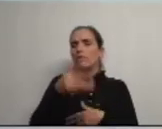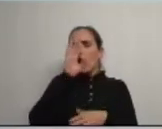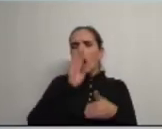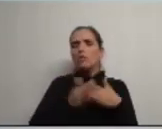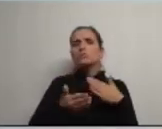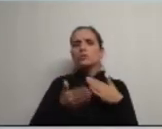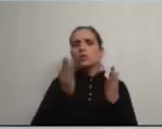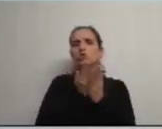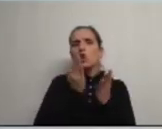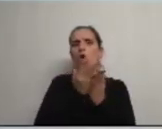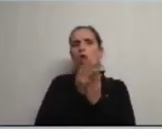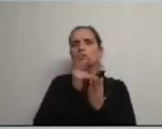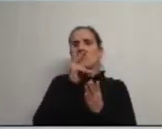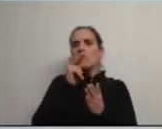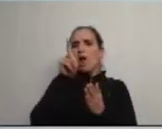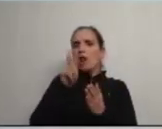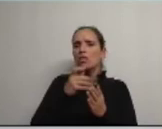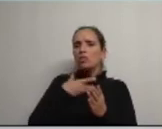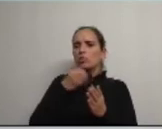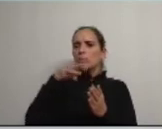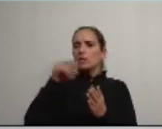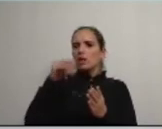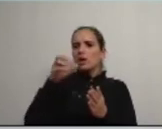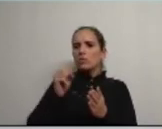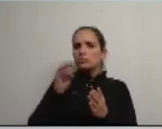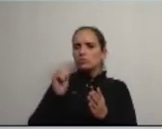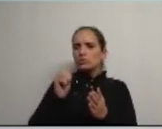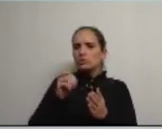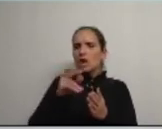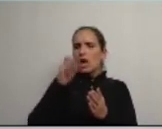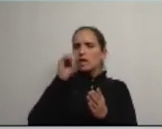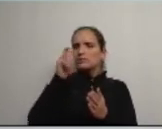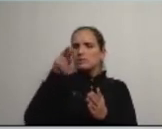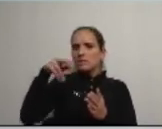às escolas de Valdo Domingos da Gesteira da Sequins